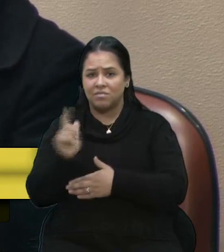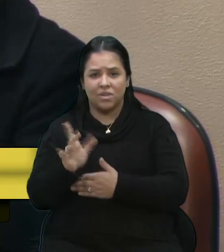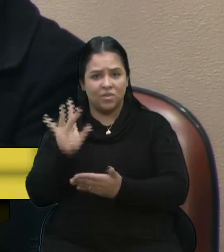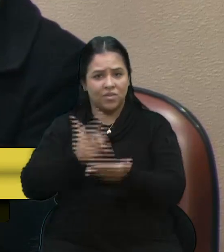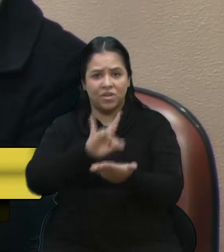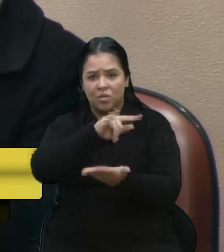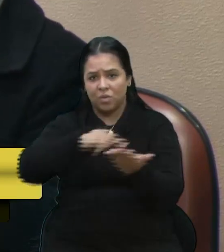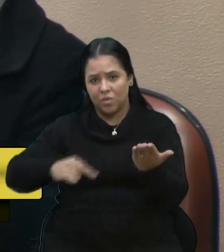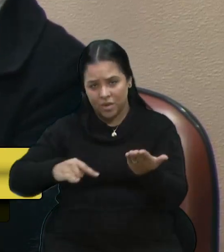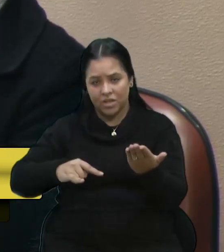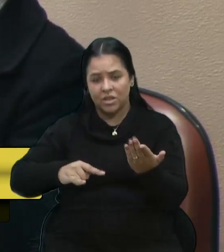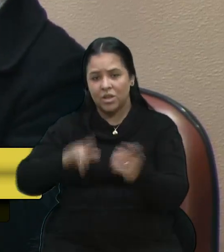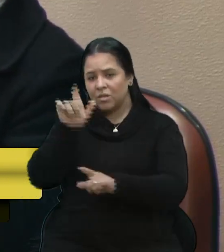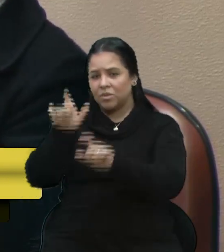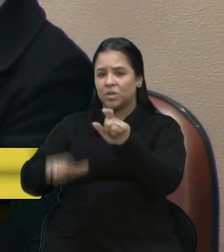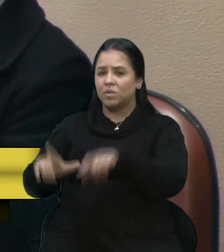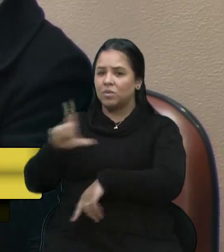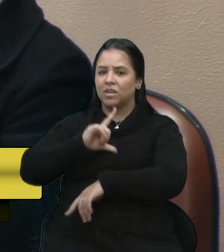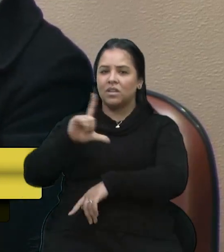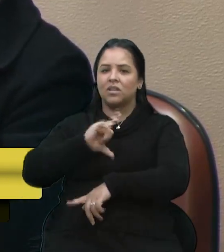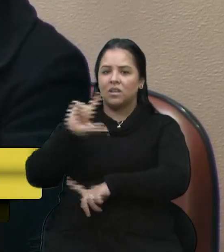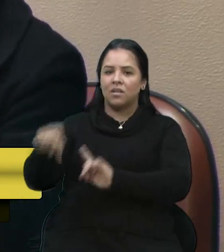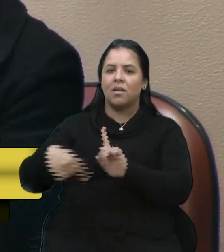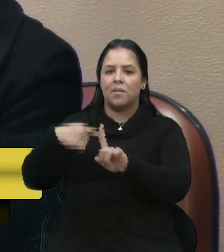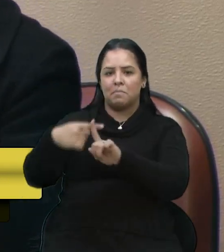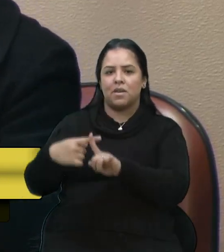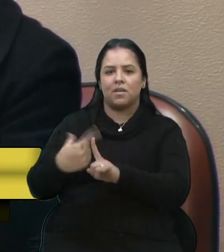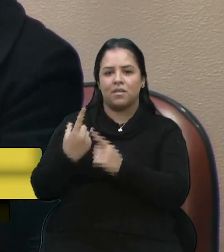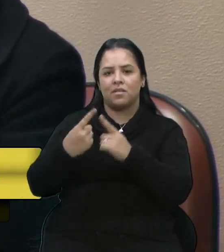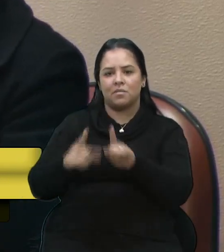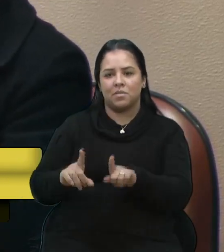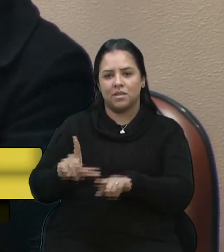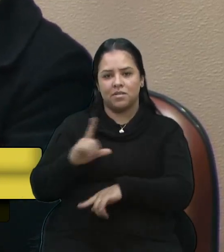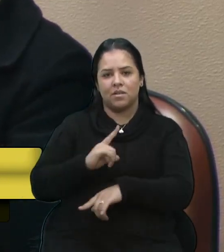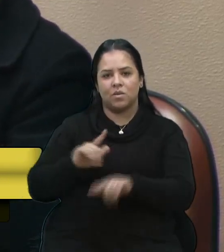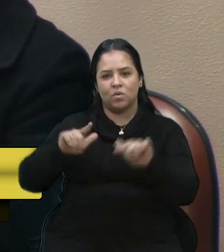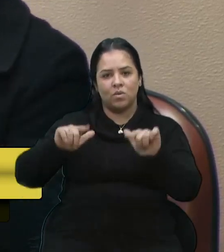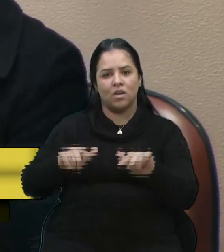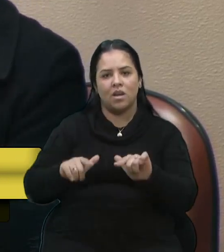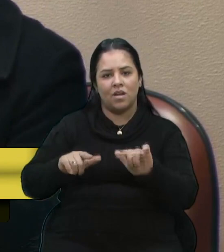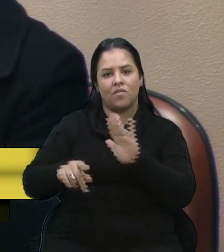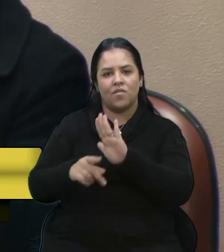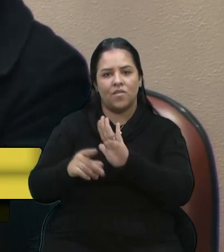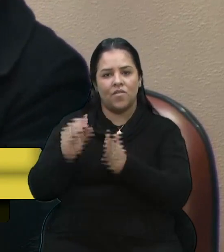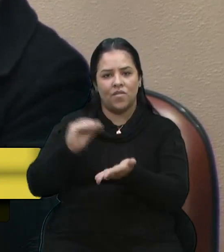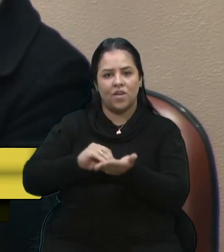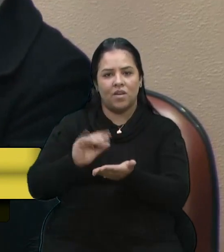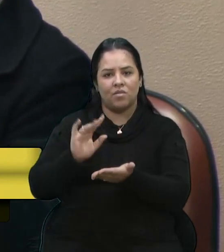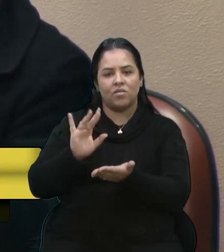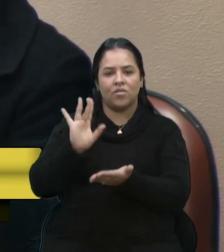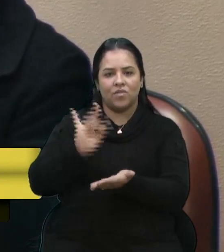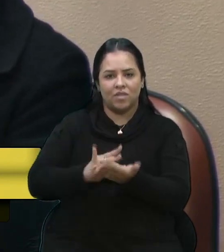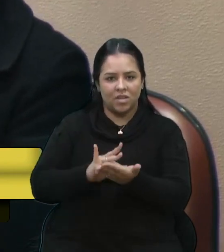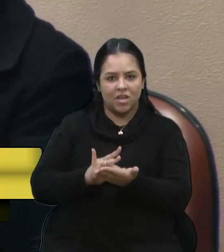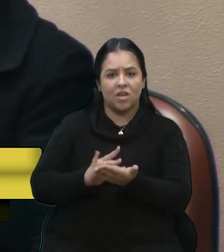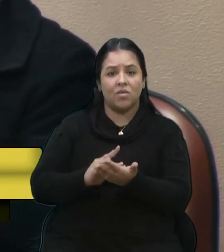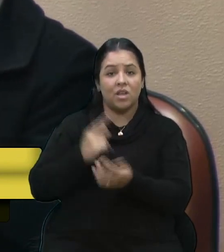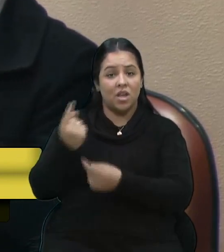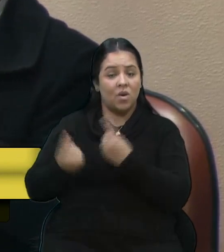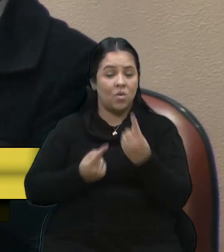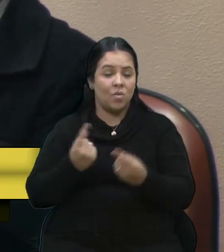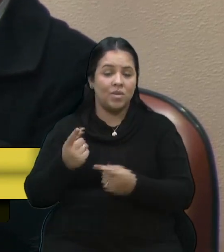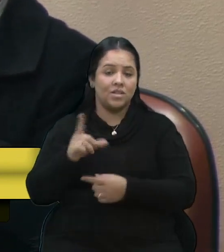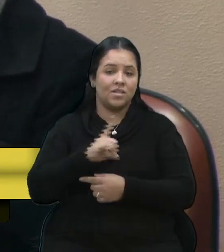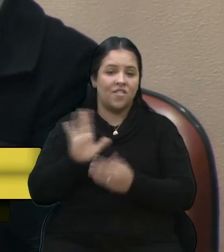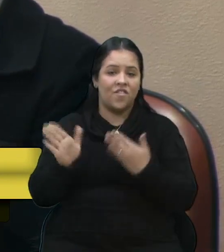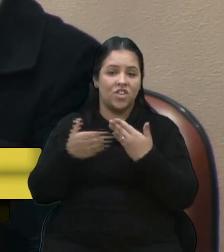que tiveram benefício, mas fazem uma alocação irregular, venderam irregularmente, e outras que se encontram até mesmo